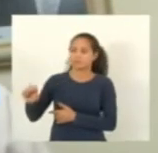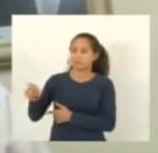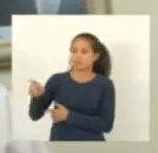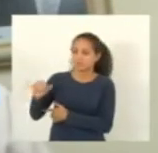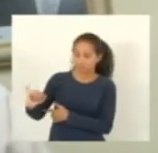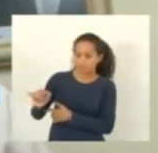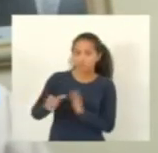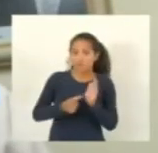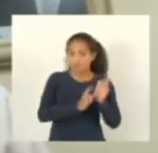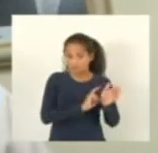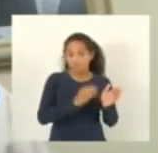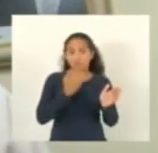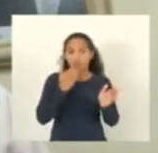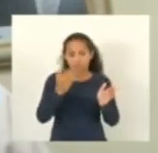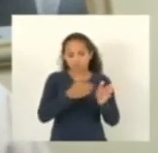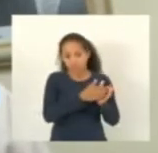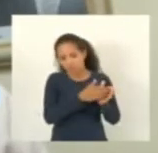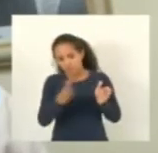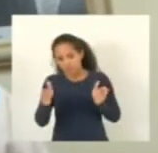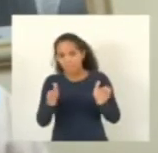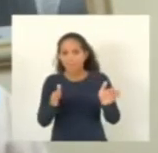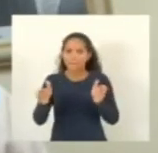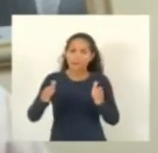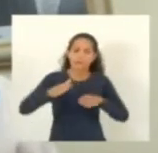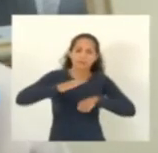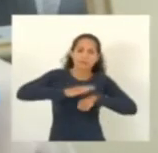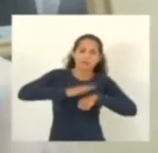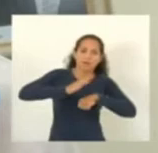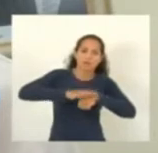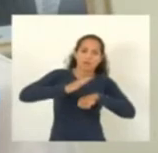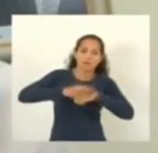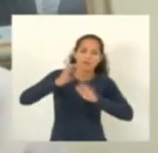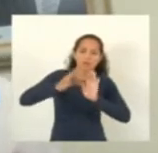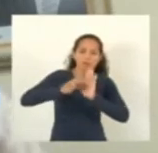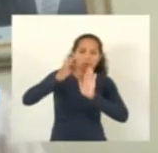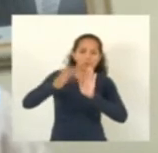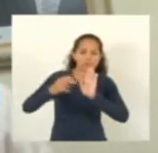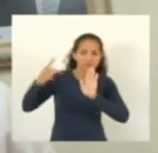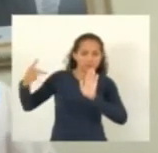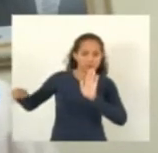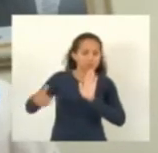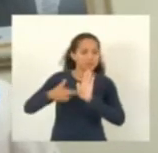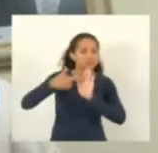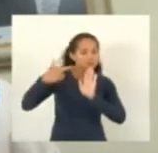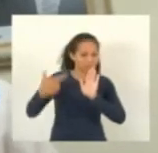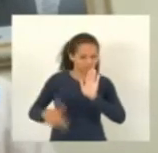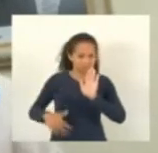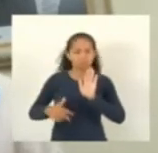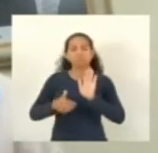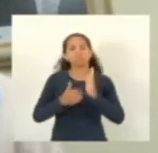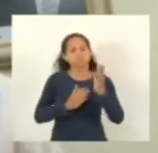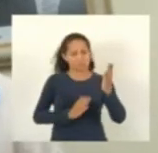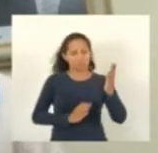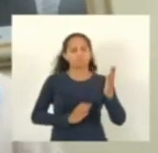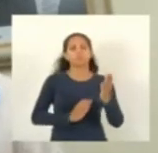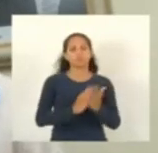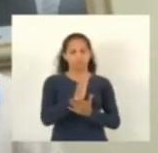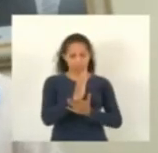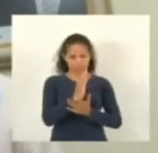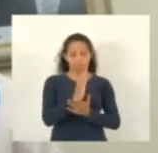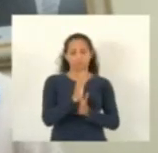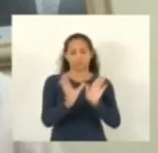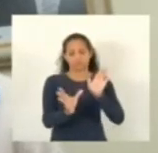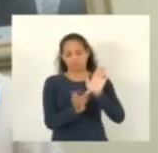melhor da proposta que ora relato relato pela sua aprovação acolhendo as